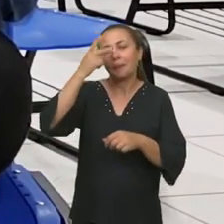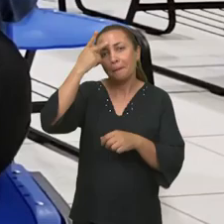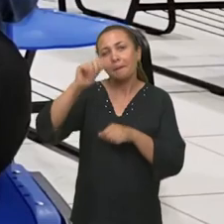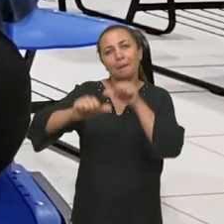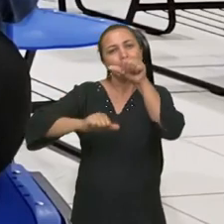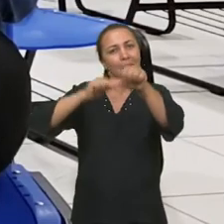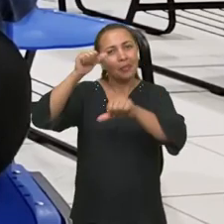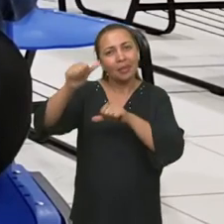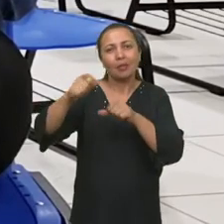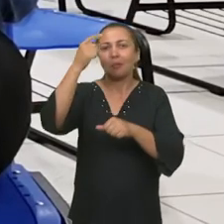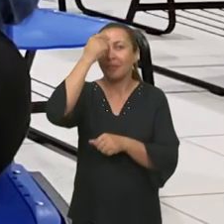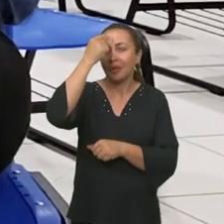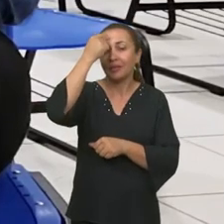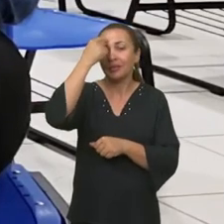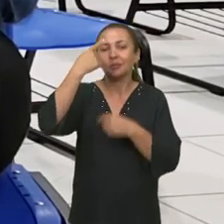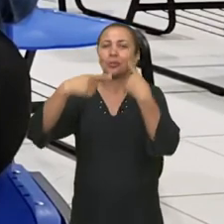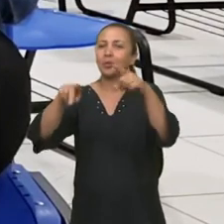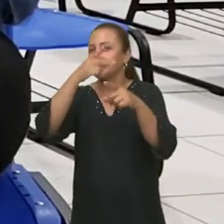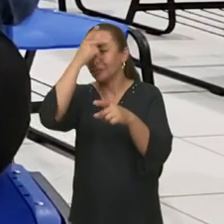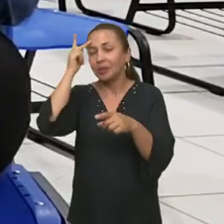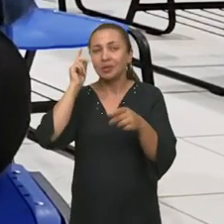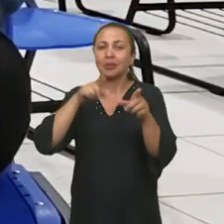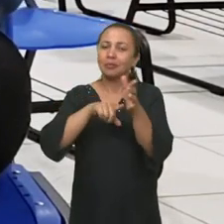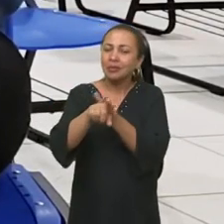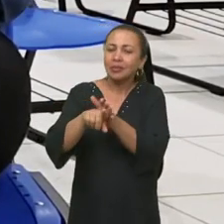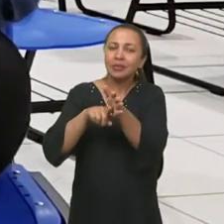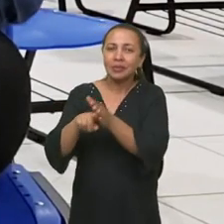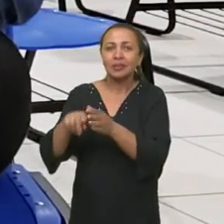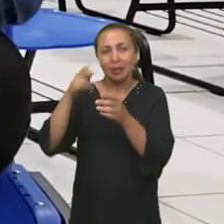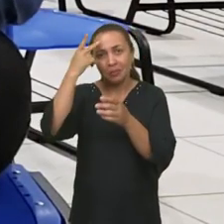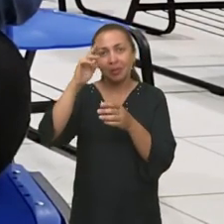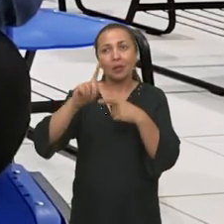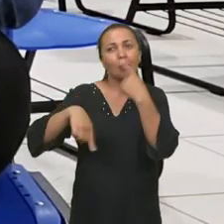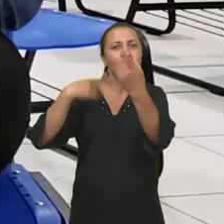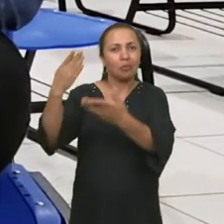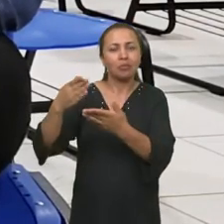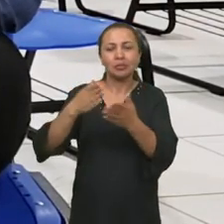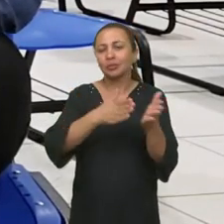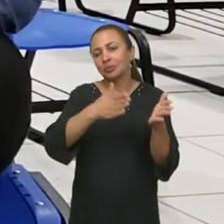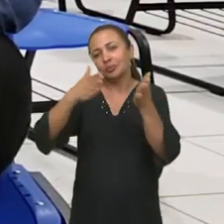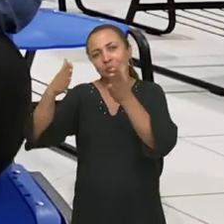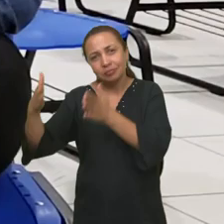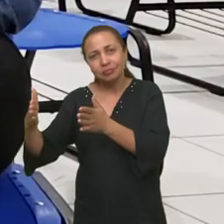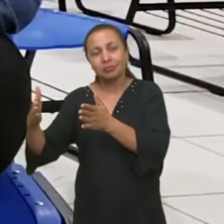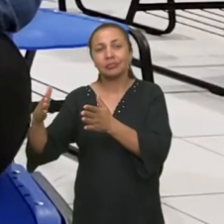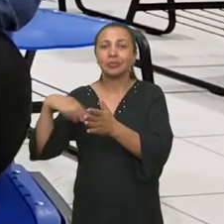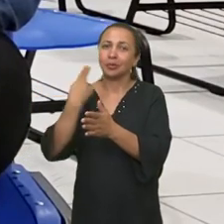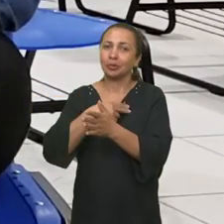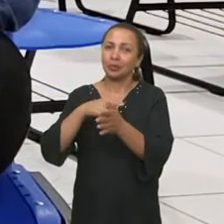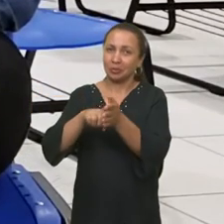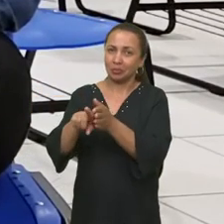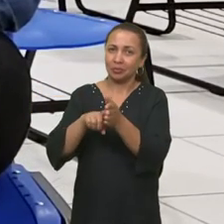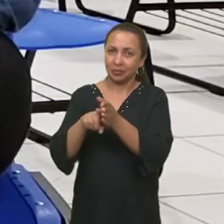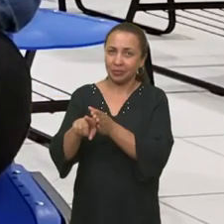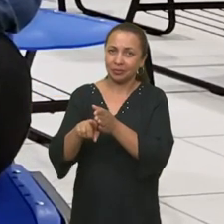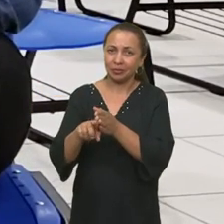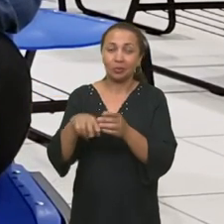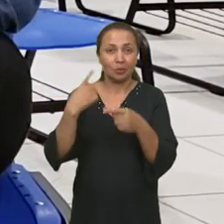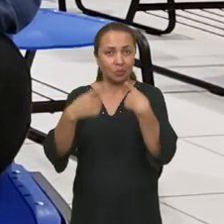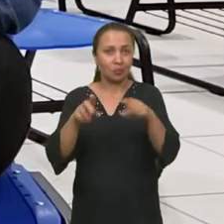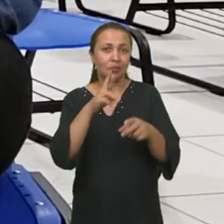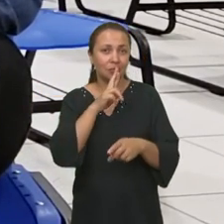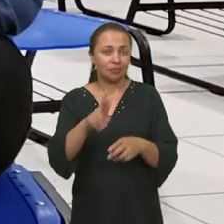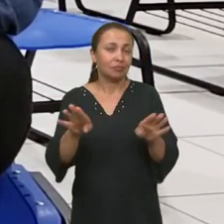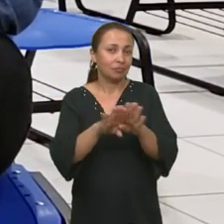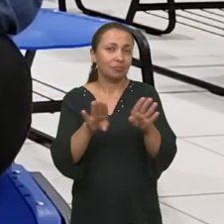ser desenvolvida e pensada por outros pesquisadores, que é uma coisa para uma outra etapa da nossa pesquisa. E um